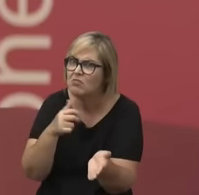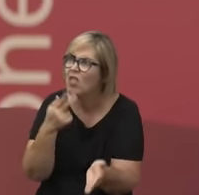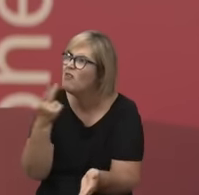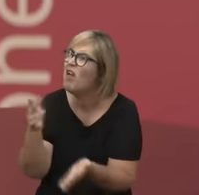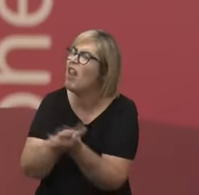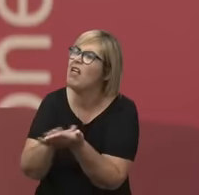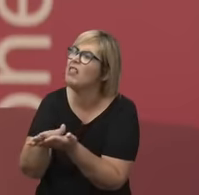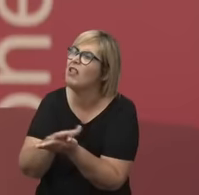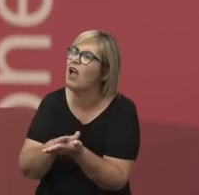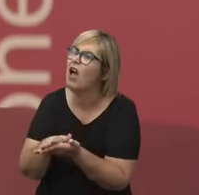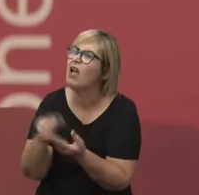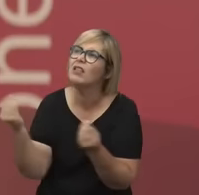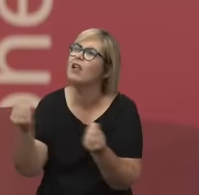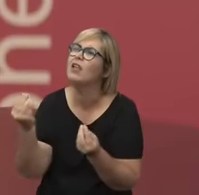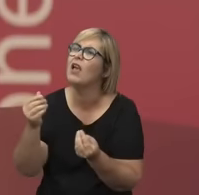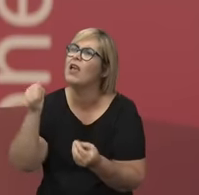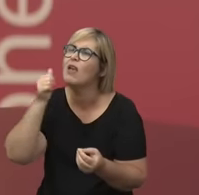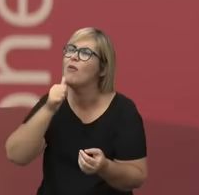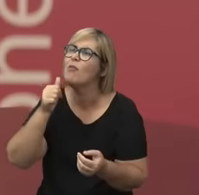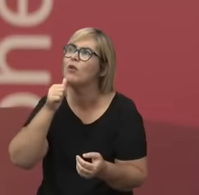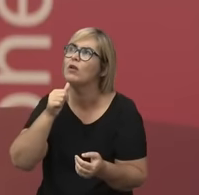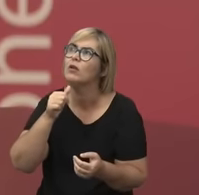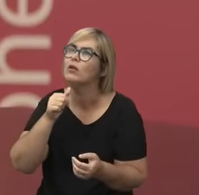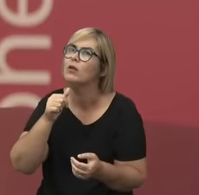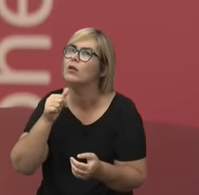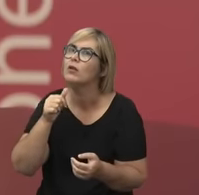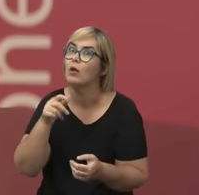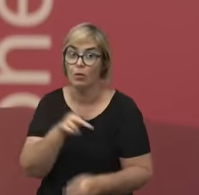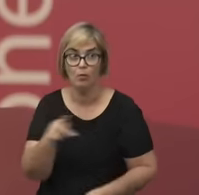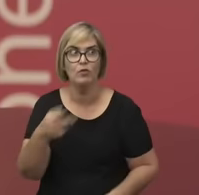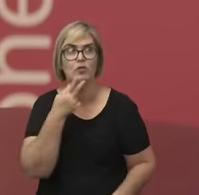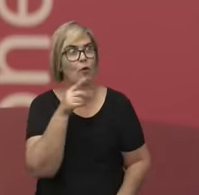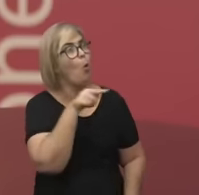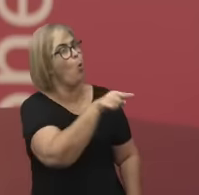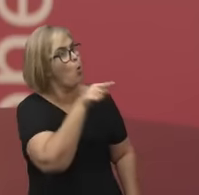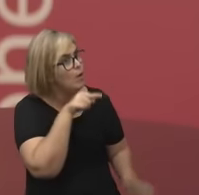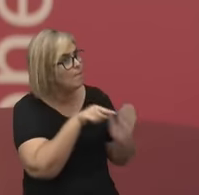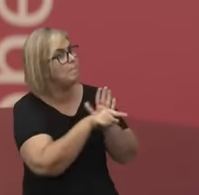grandes navegadoras? Quem? E ele ficou pensando, mas isso uma pesquisa histórica. falei, pois é.